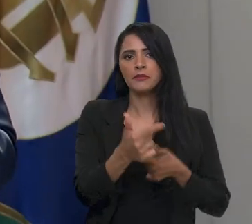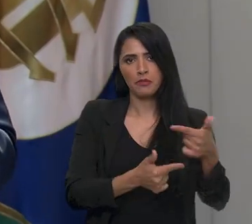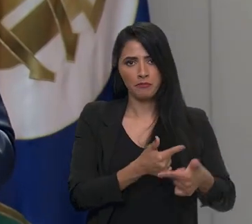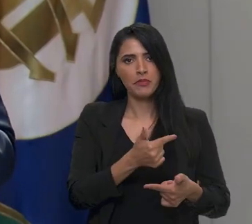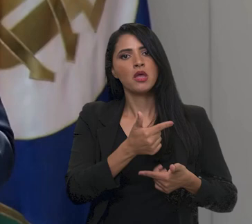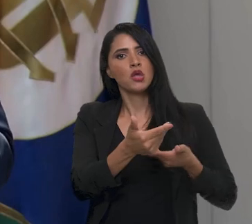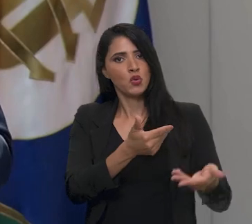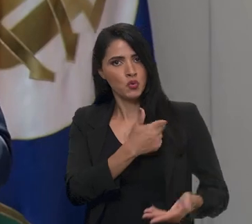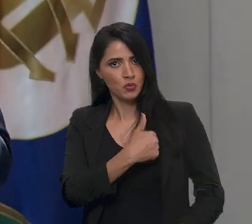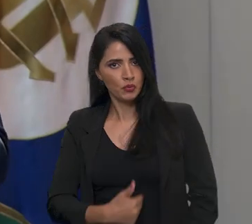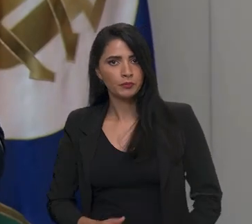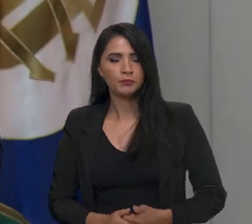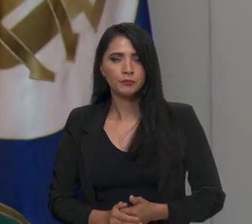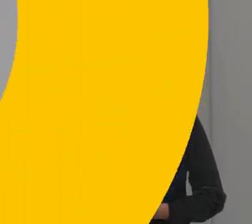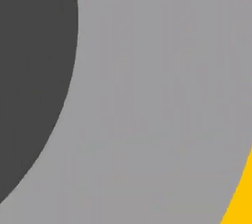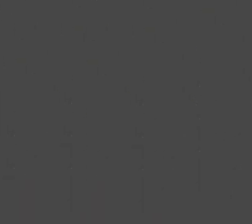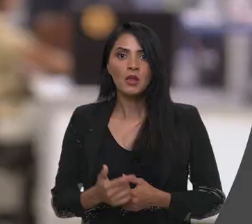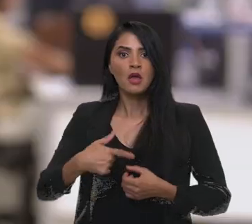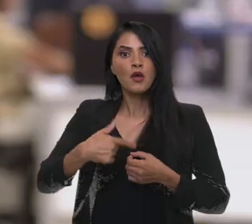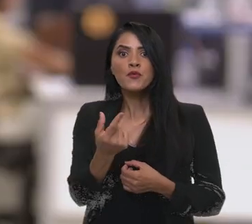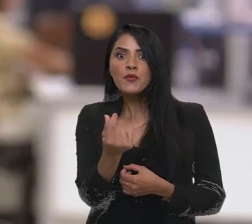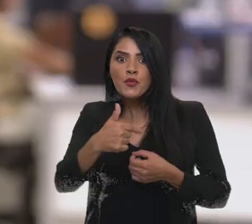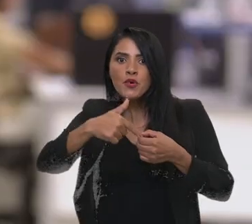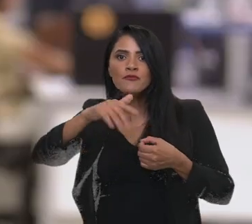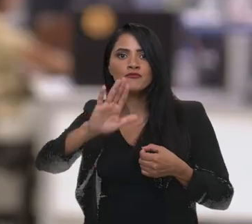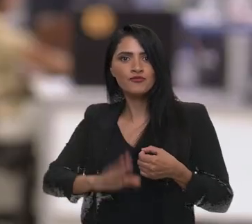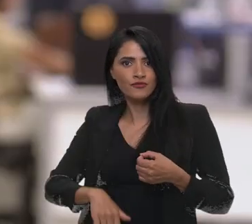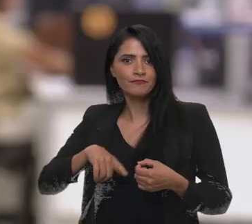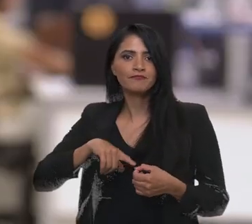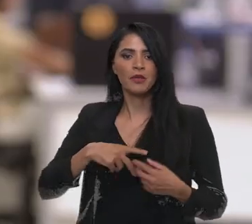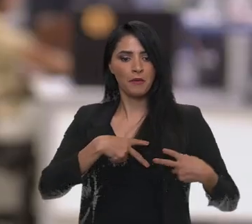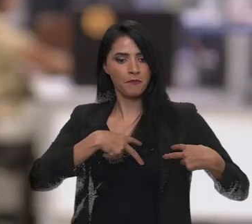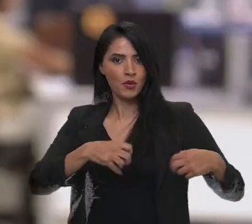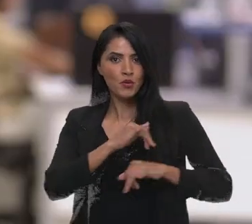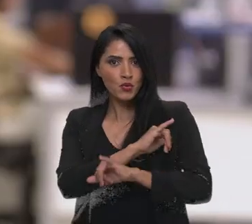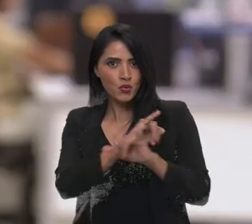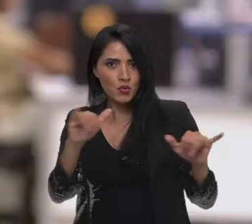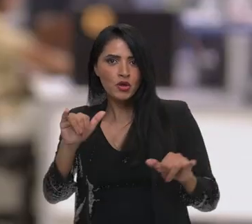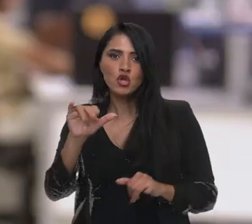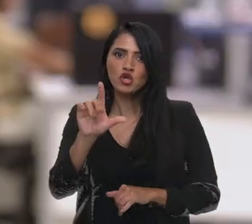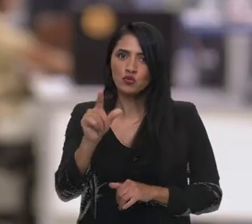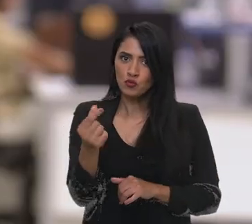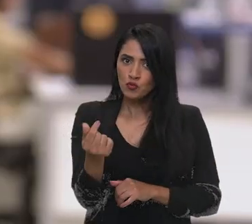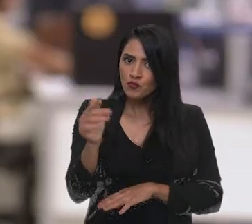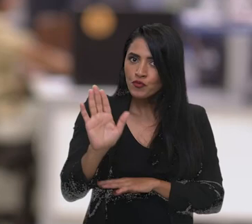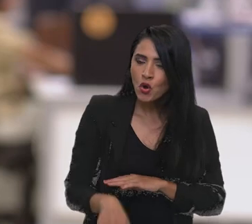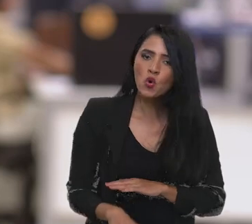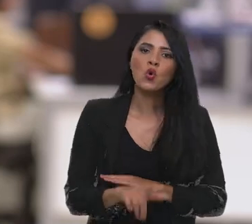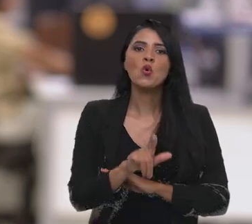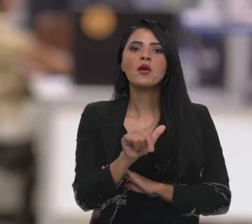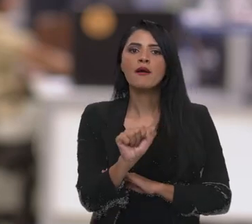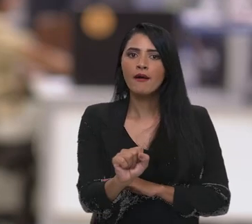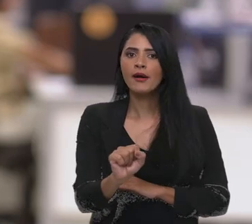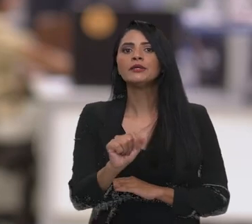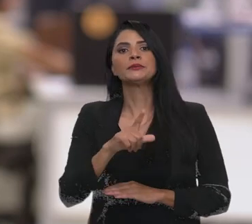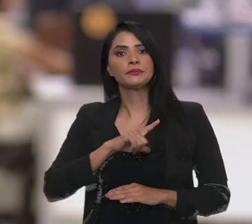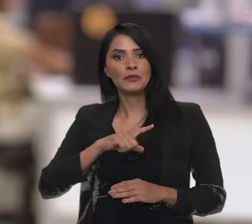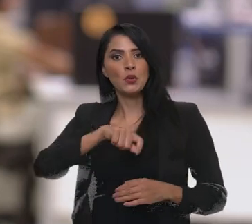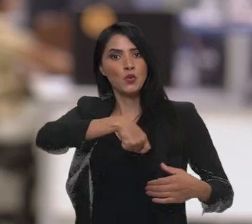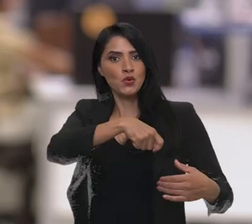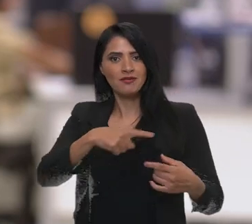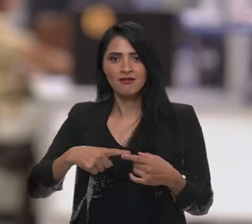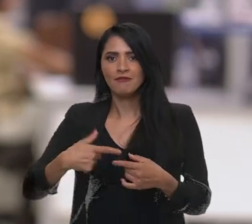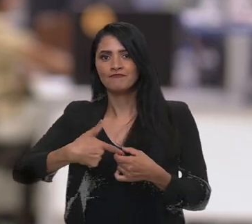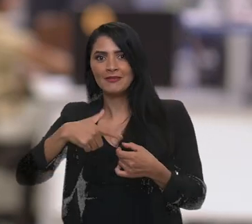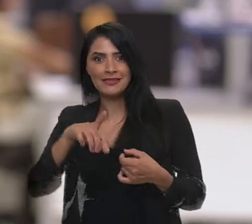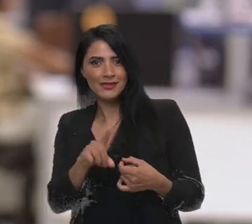de cada agente público. Queda no preço dos combustíveis. A Petrobras anunciou redução nos valores do